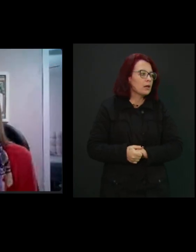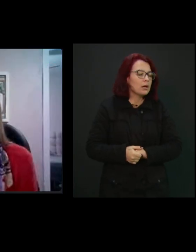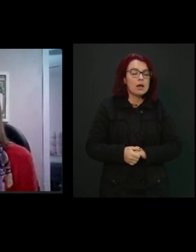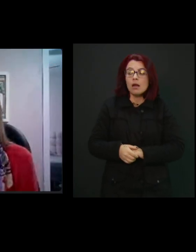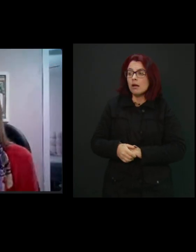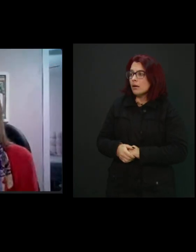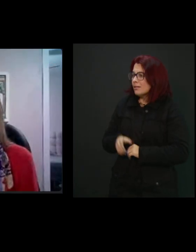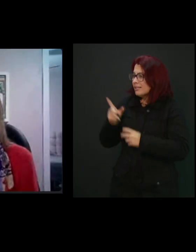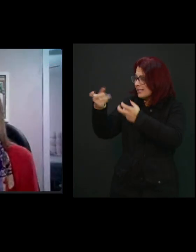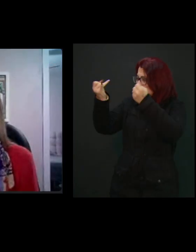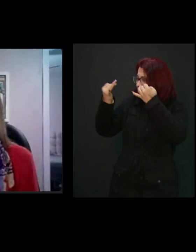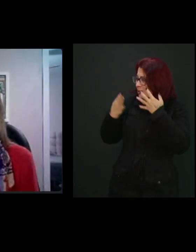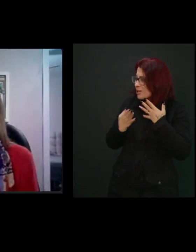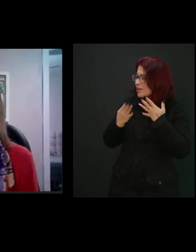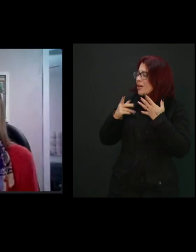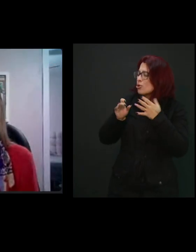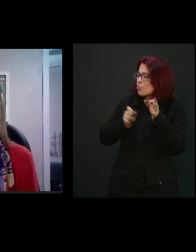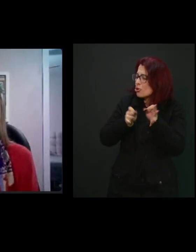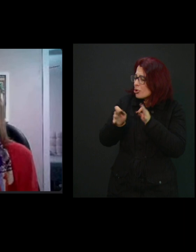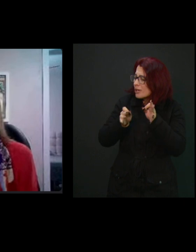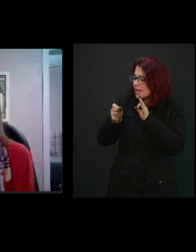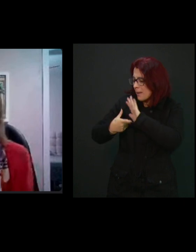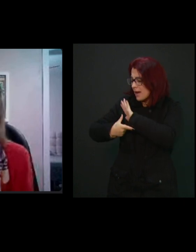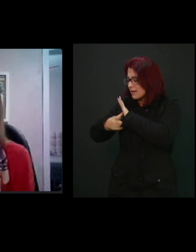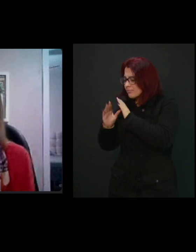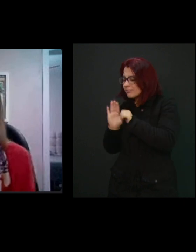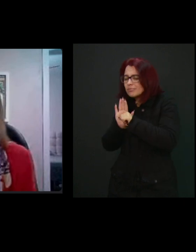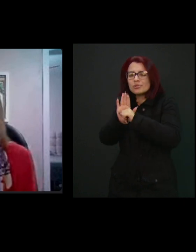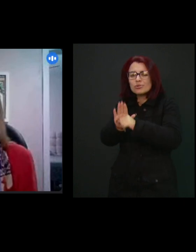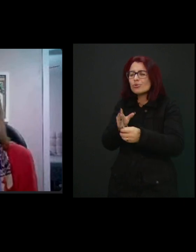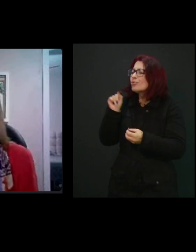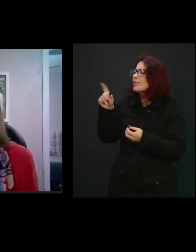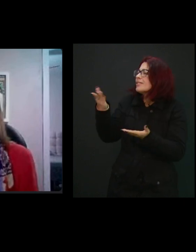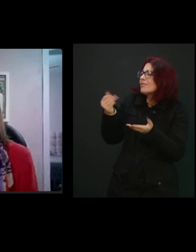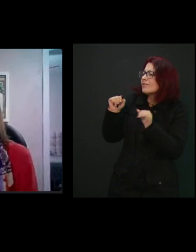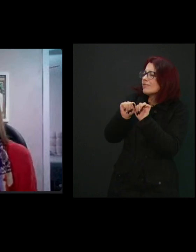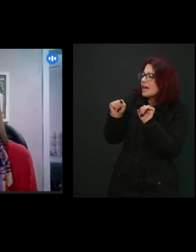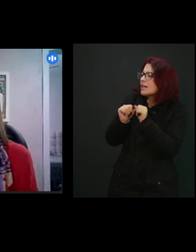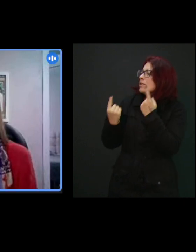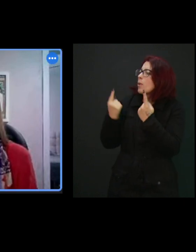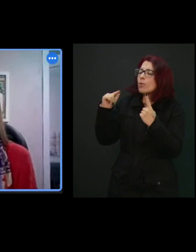programas de intervenção precoce, né? O que que eles fazem? Qual que é o objetivo?